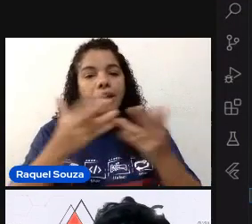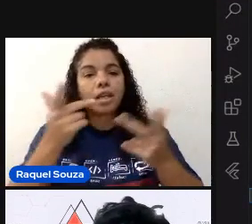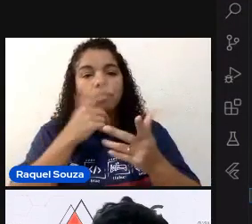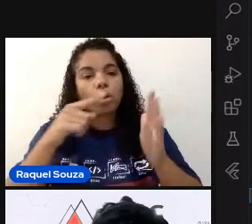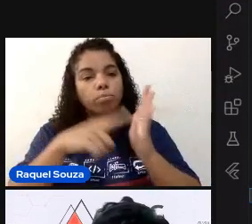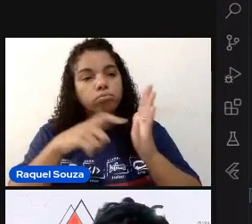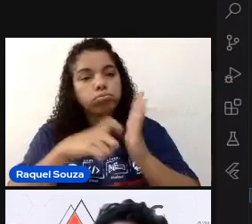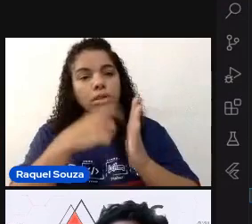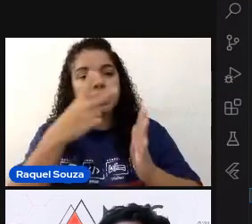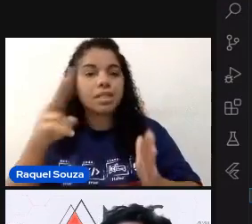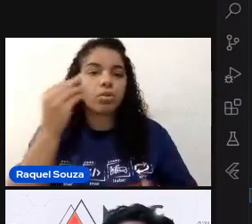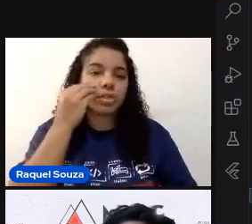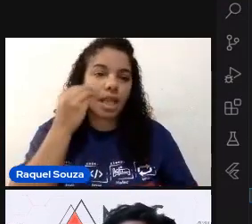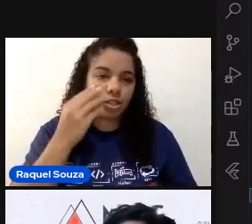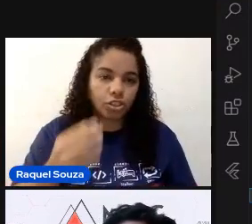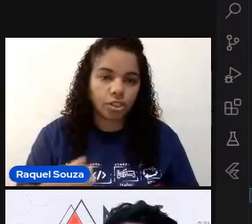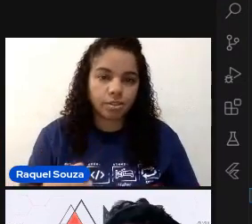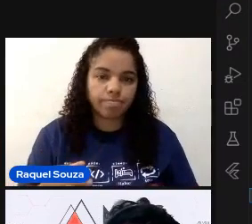testes.